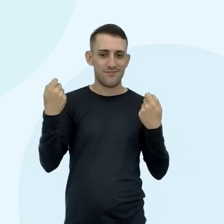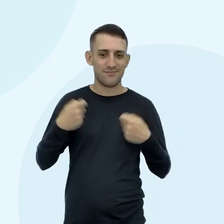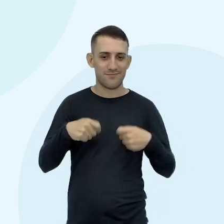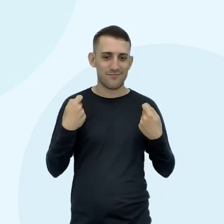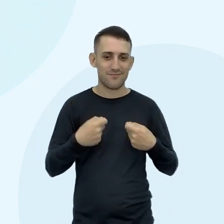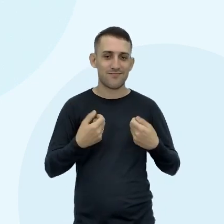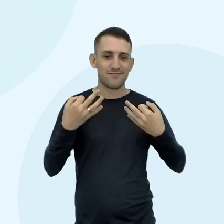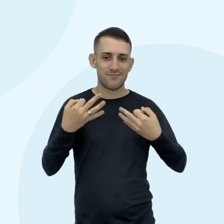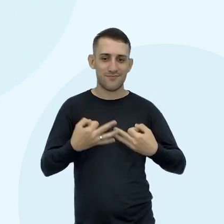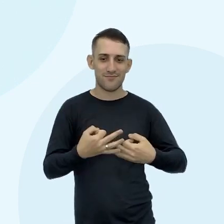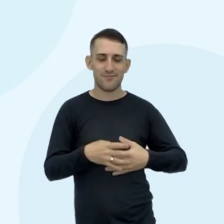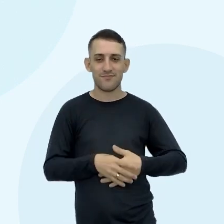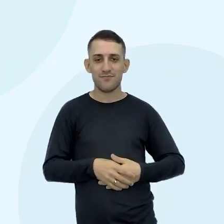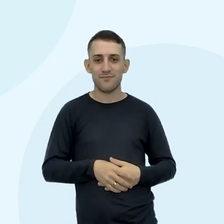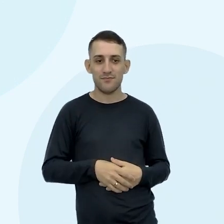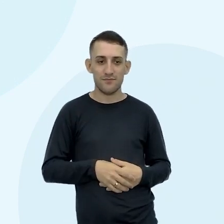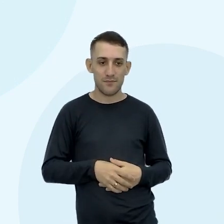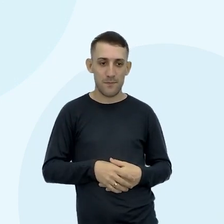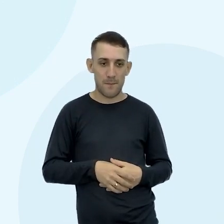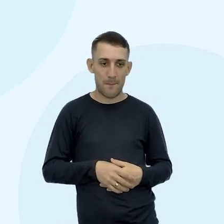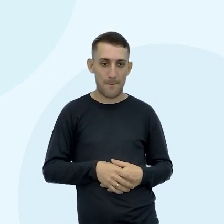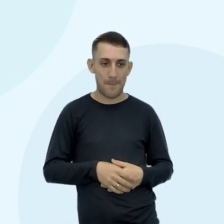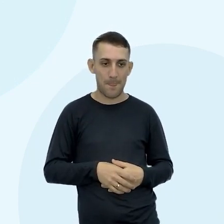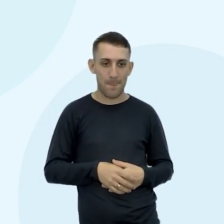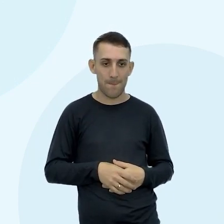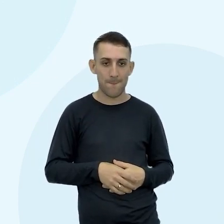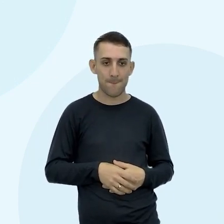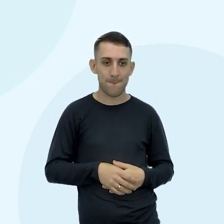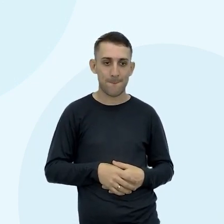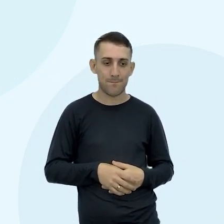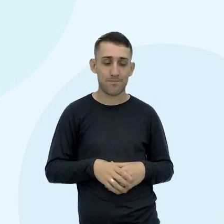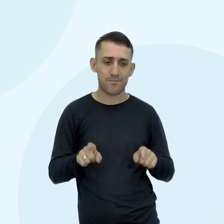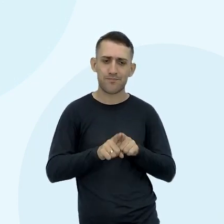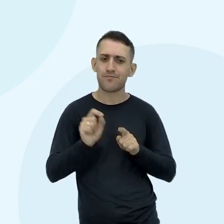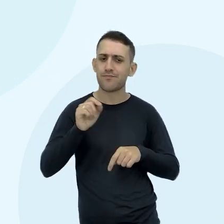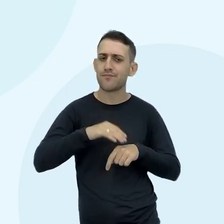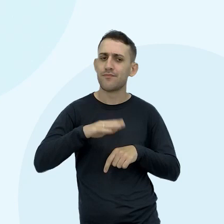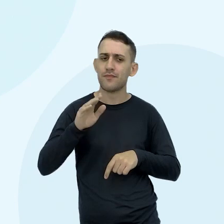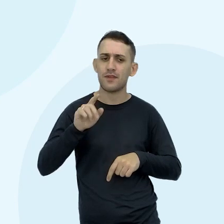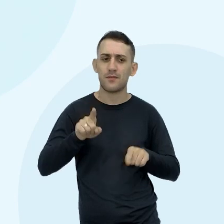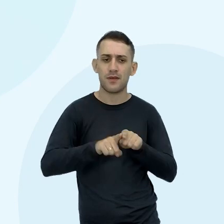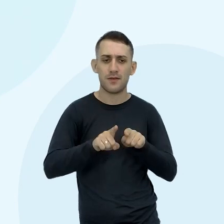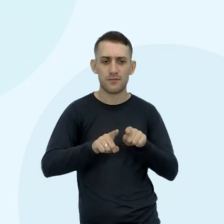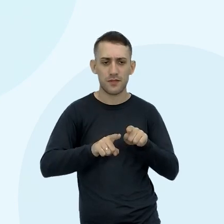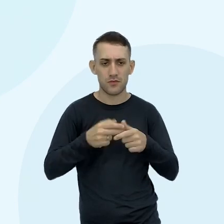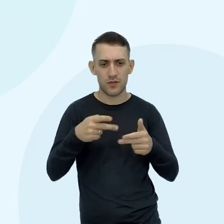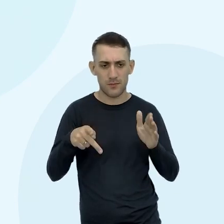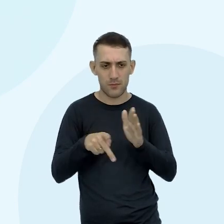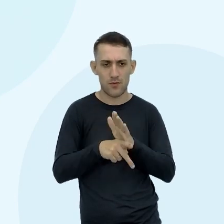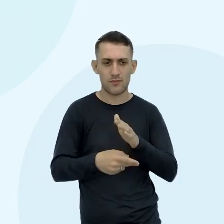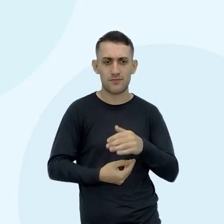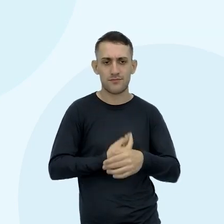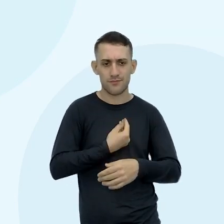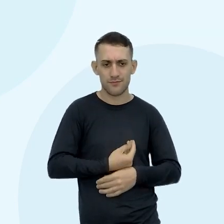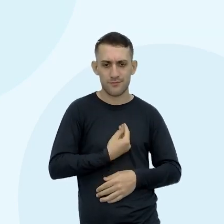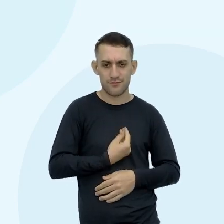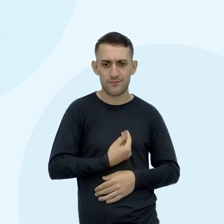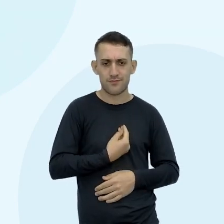Que foi lá Para a lua O que mais? E aí medida Para a extensa da vida